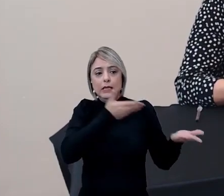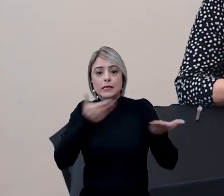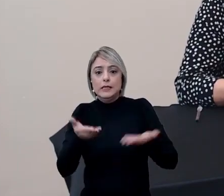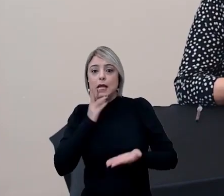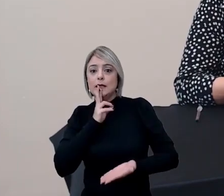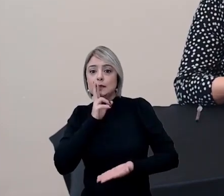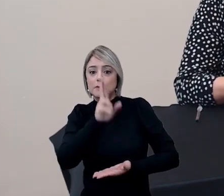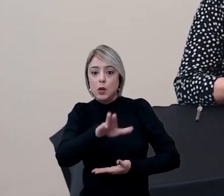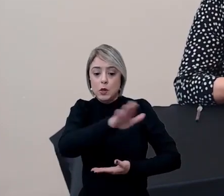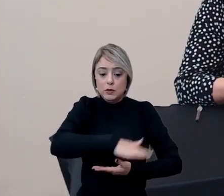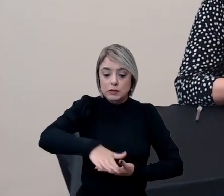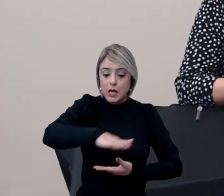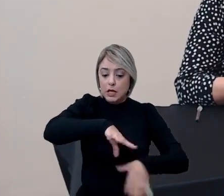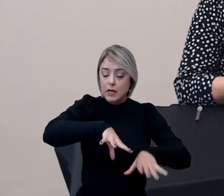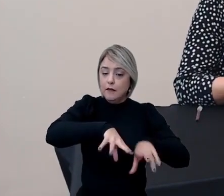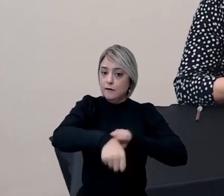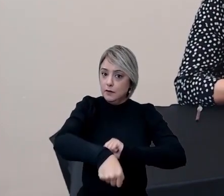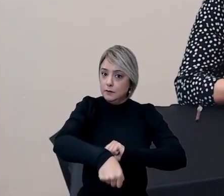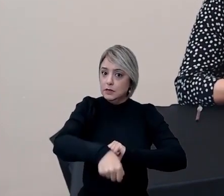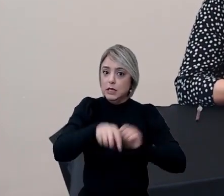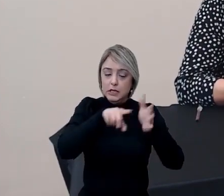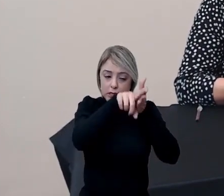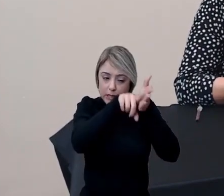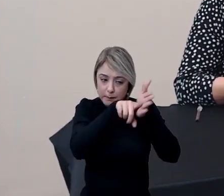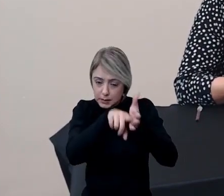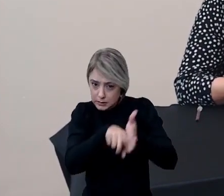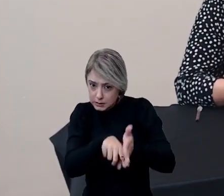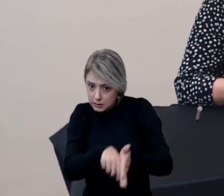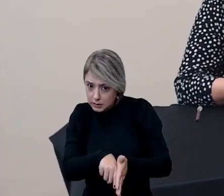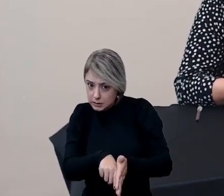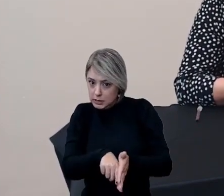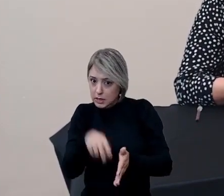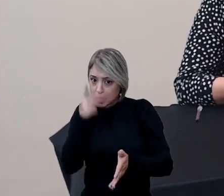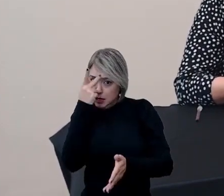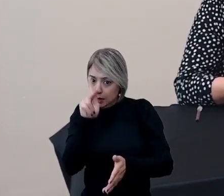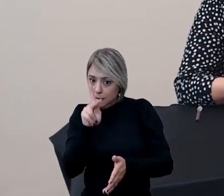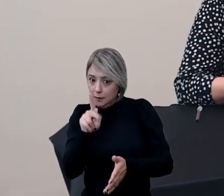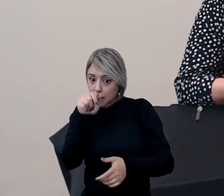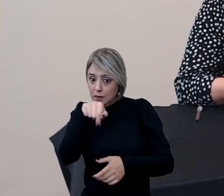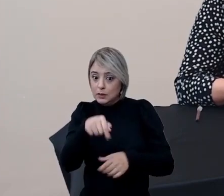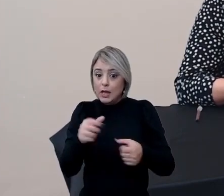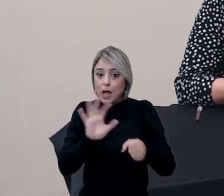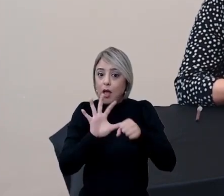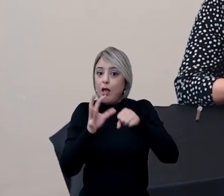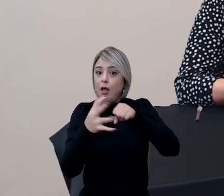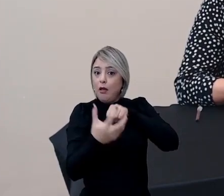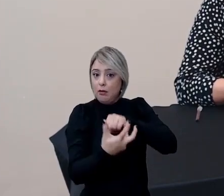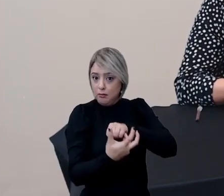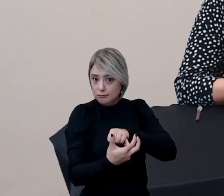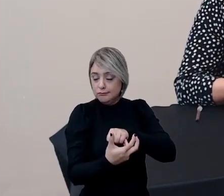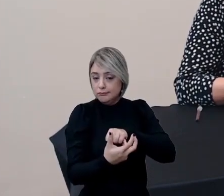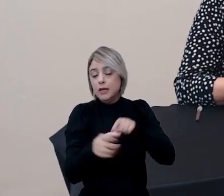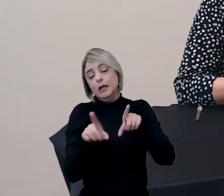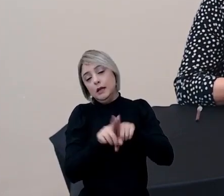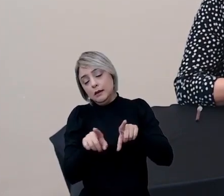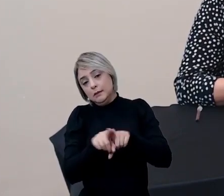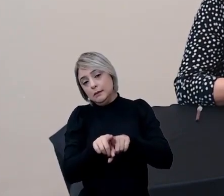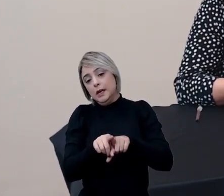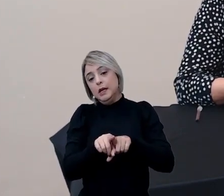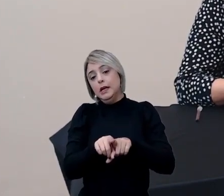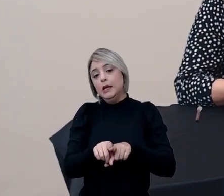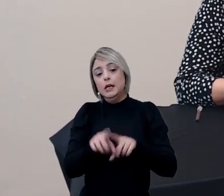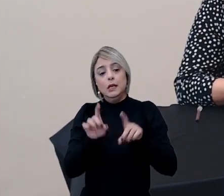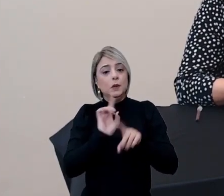respostas na área da formação e da pesquisa para o fenômeno da Covid em si, e também